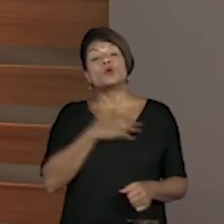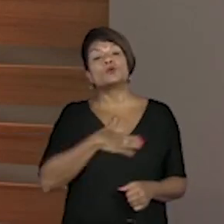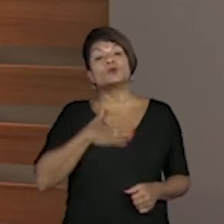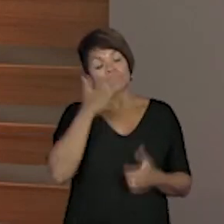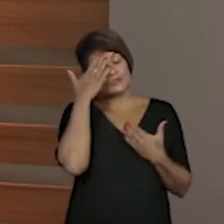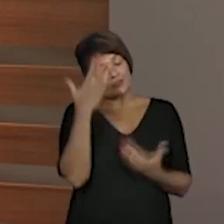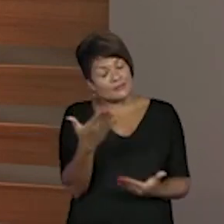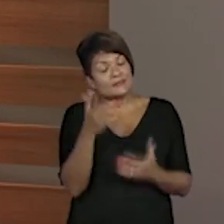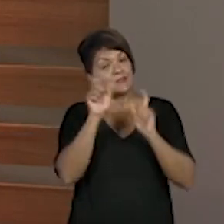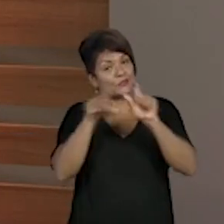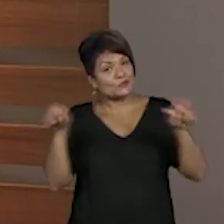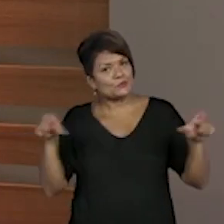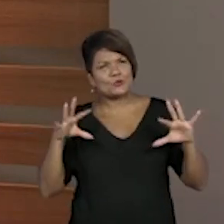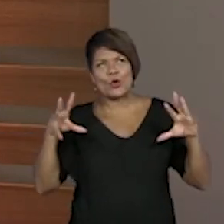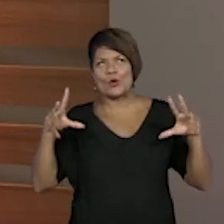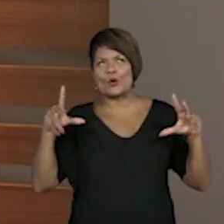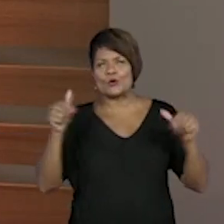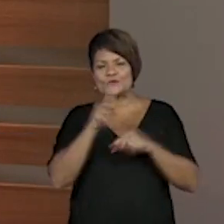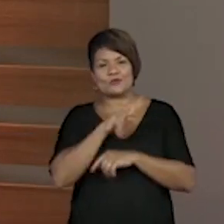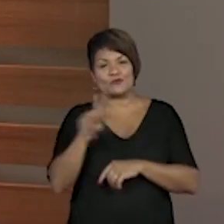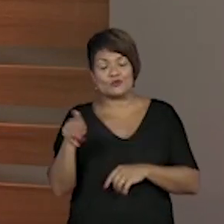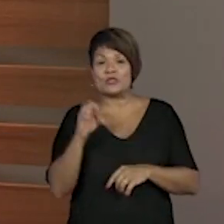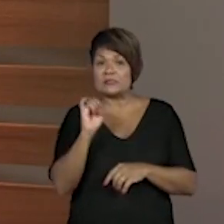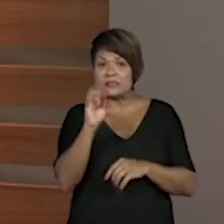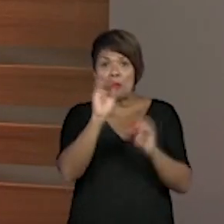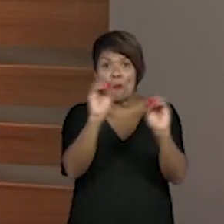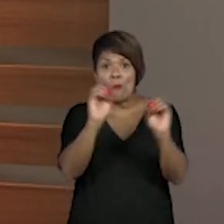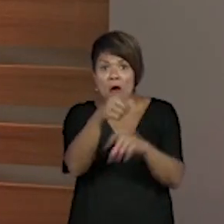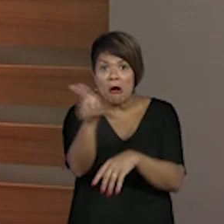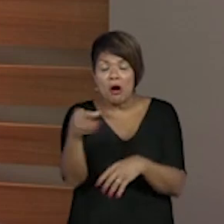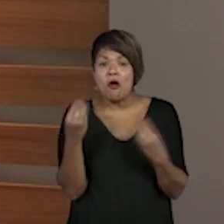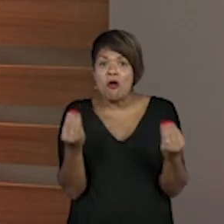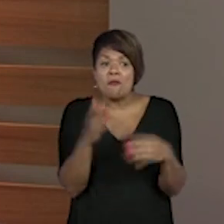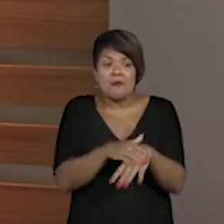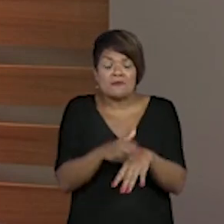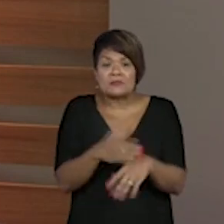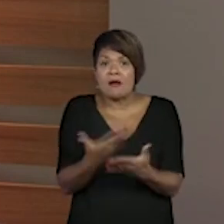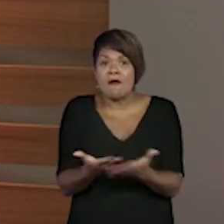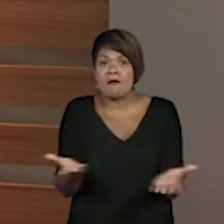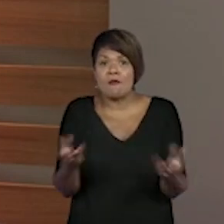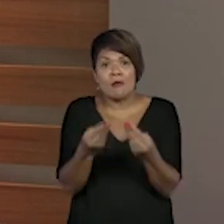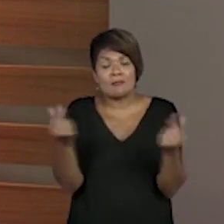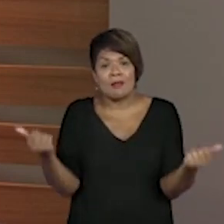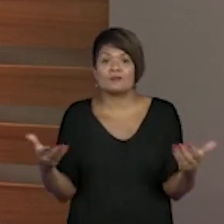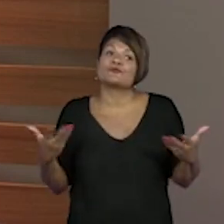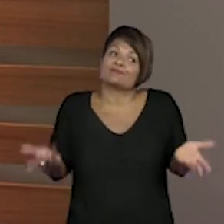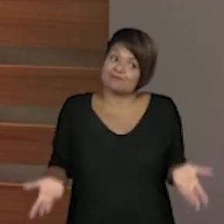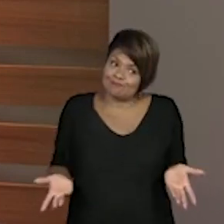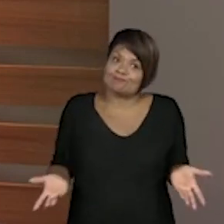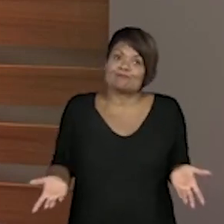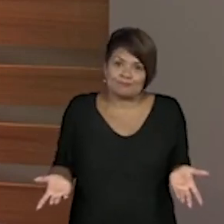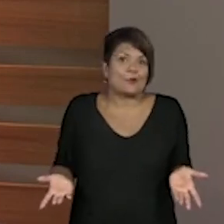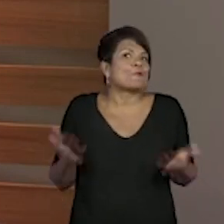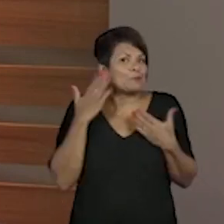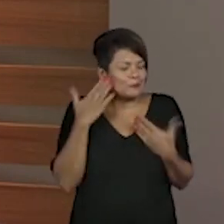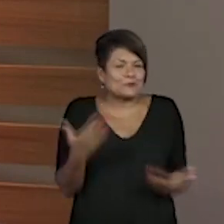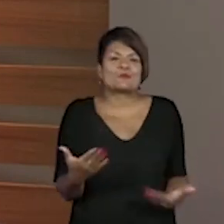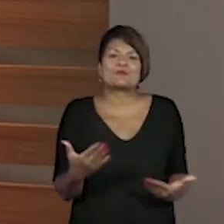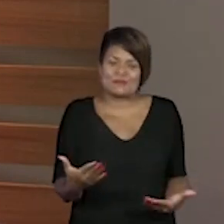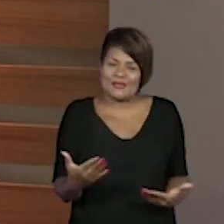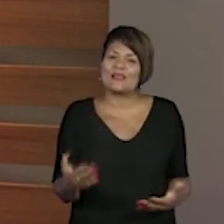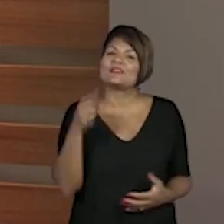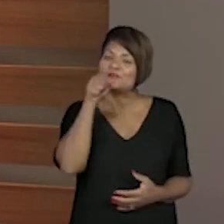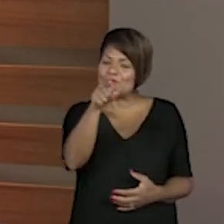professores, sem vocês a gente não conseguiria fazer essa aula na qualidade que ela merece. Então, muito obrigado,